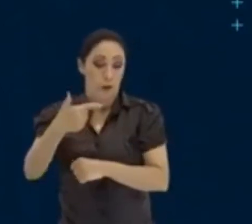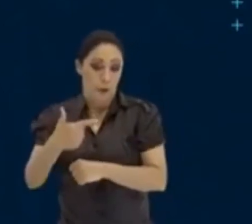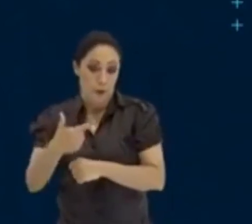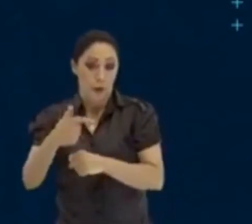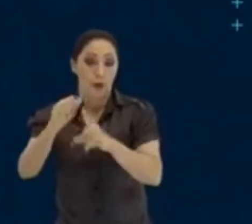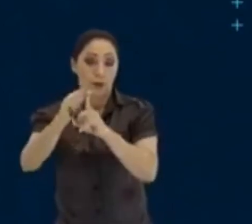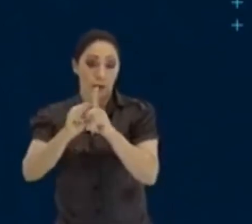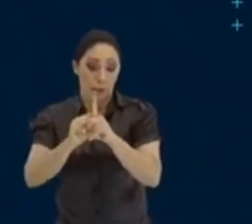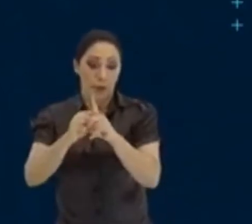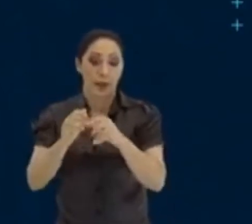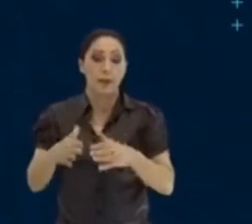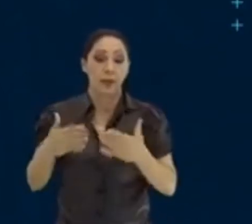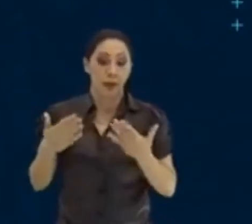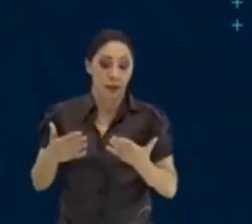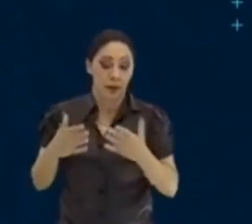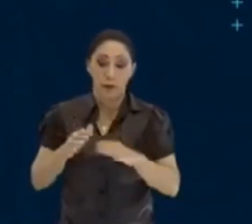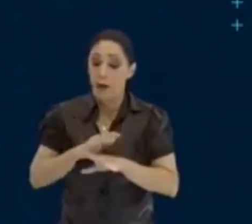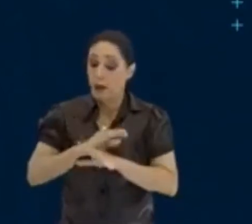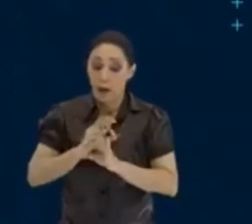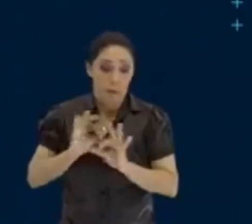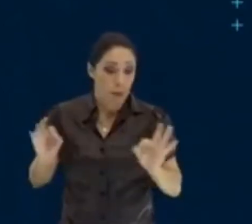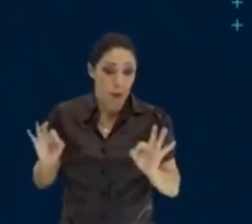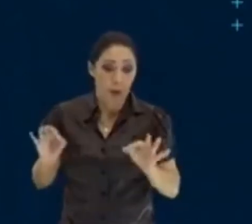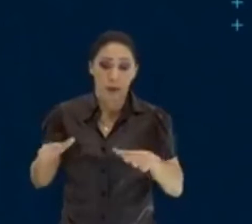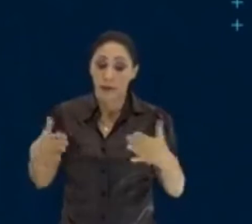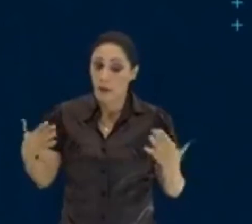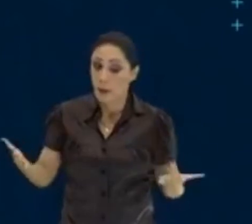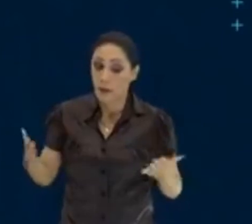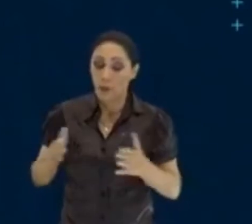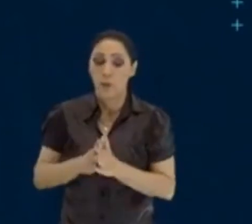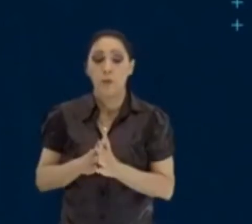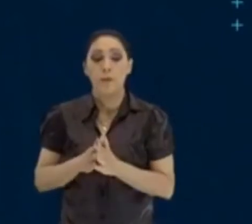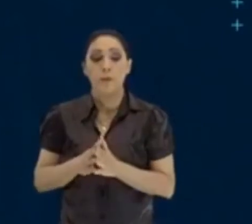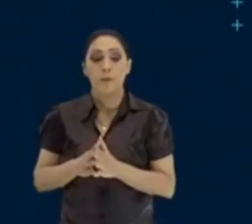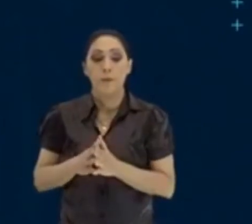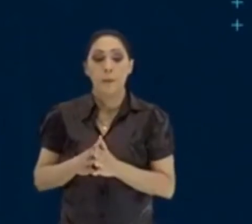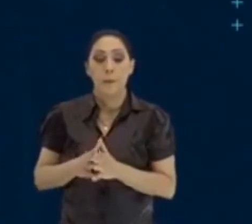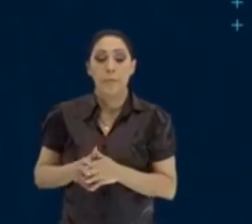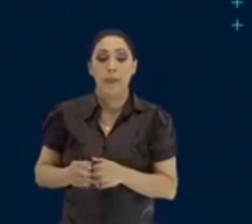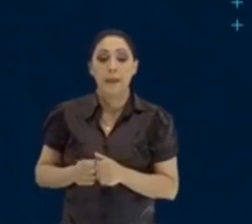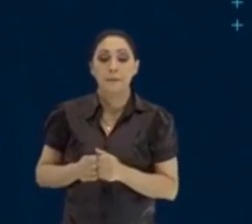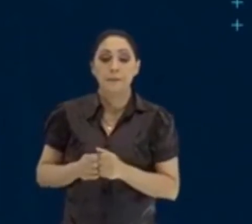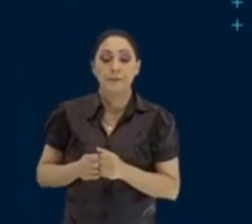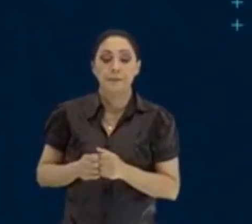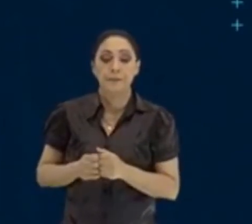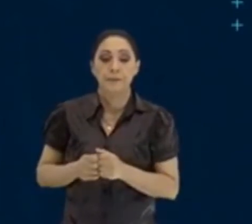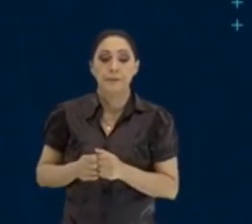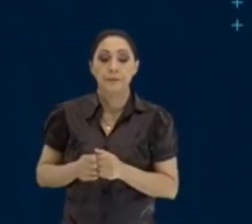12 anos são 12 meses. Acabou. Já está agora ao mês e 12